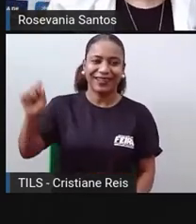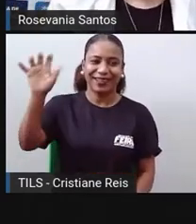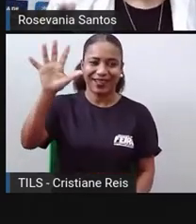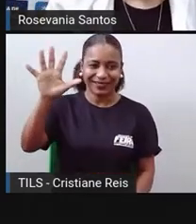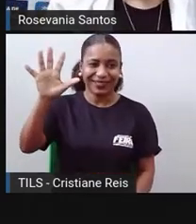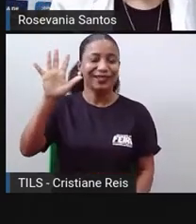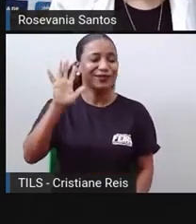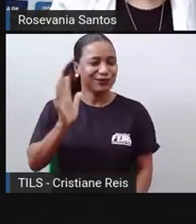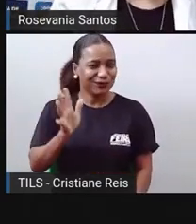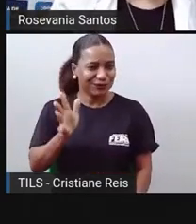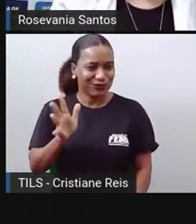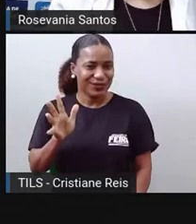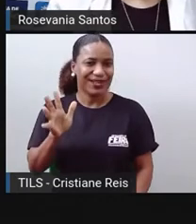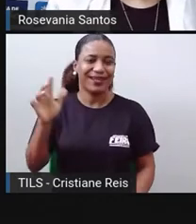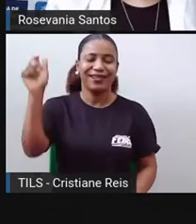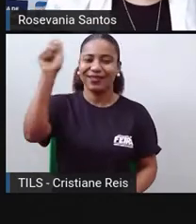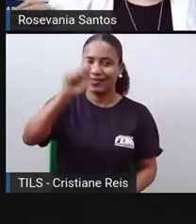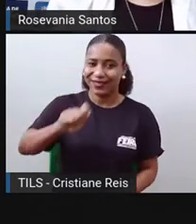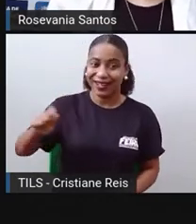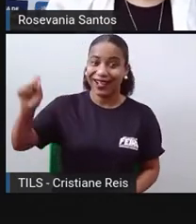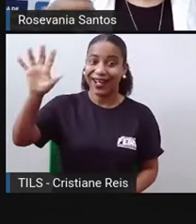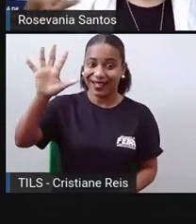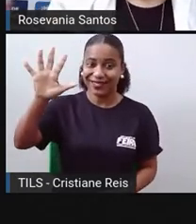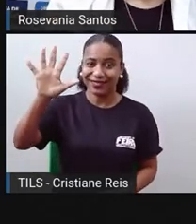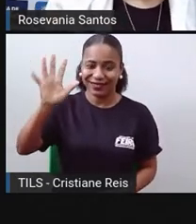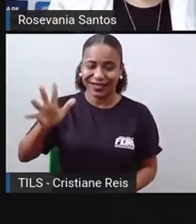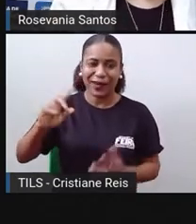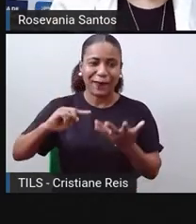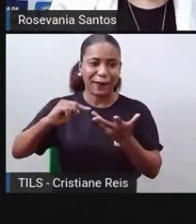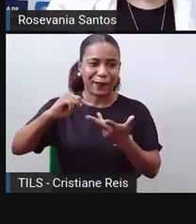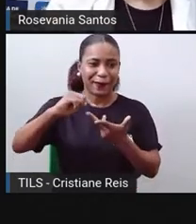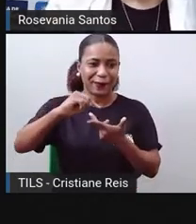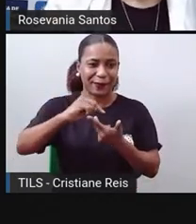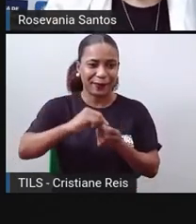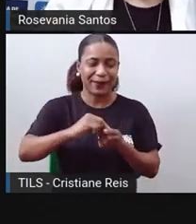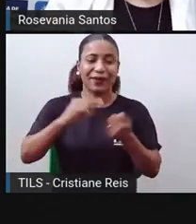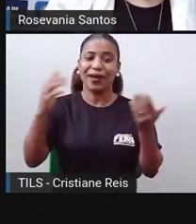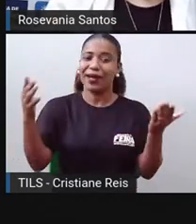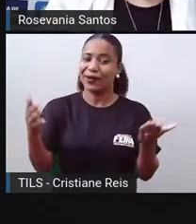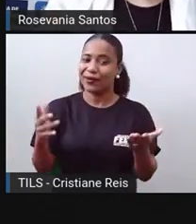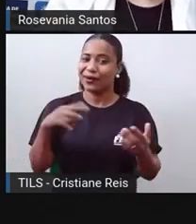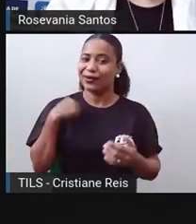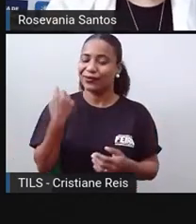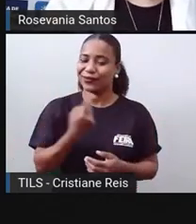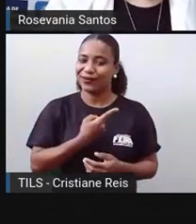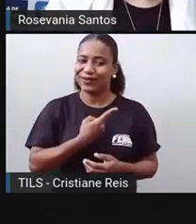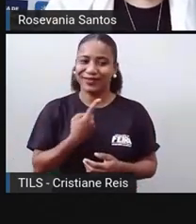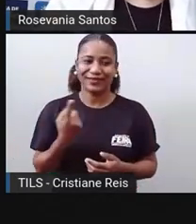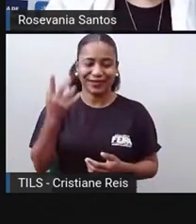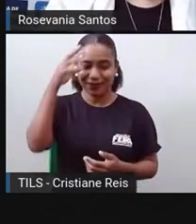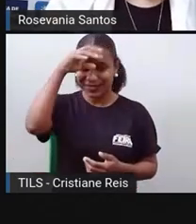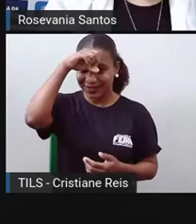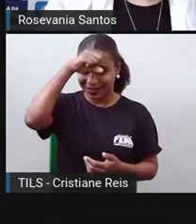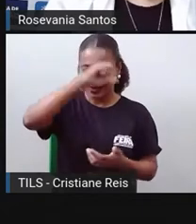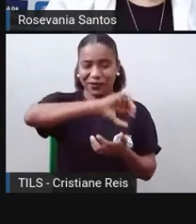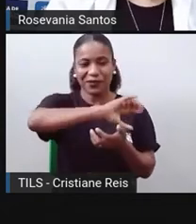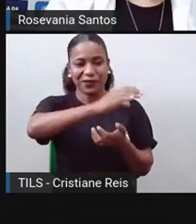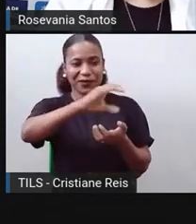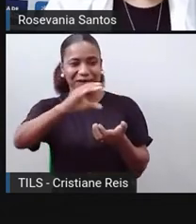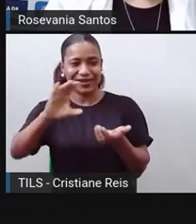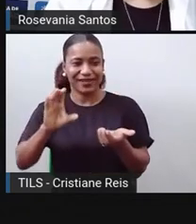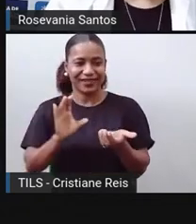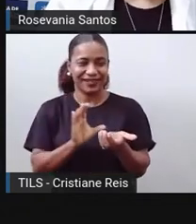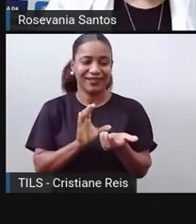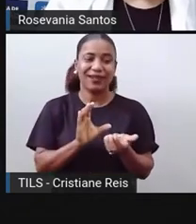particularidades que tem da Ásia. Agora, nós vamos falar desse continente maravilhoso, que é a